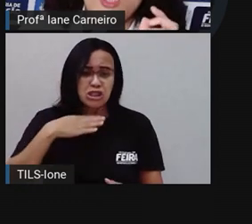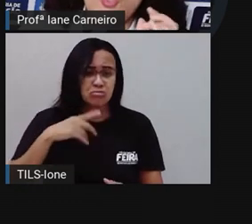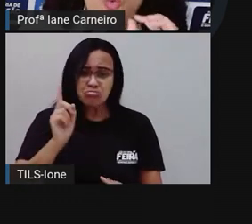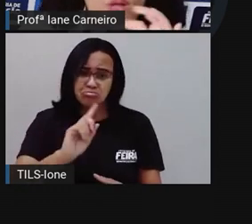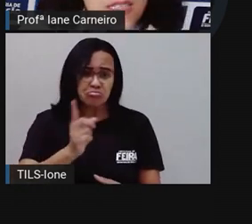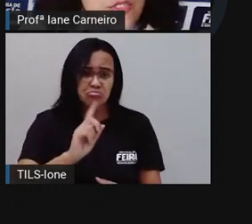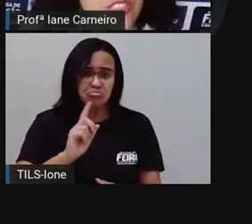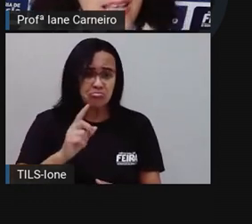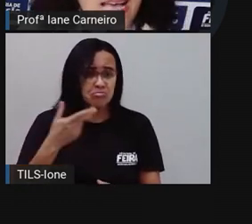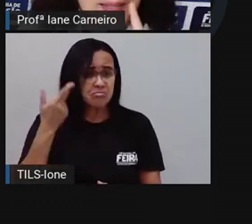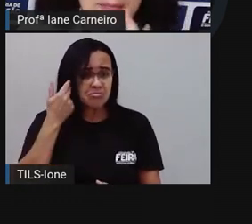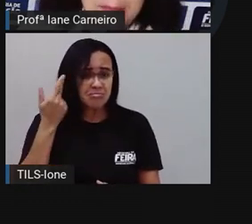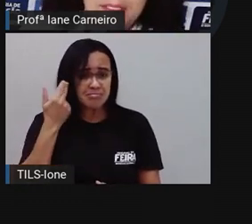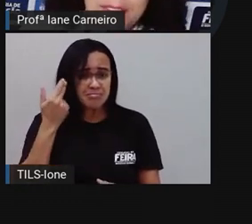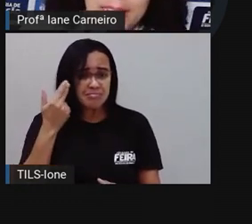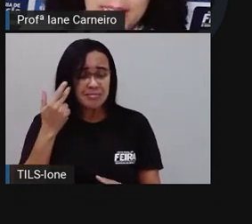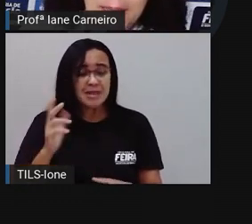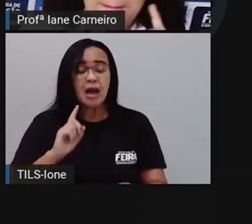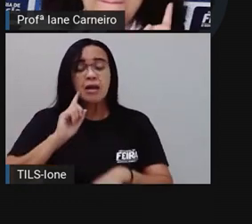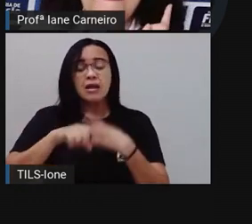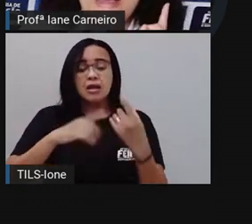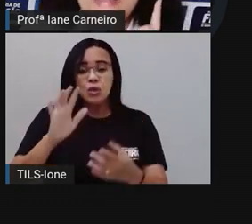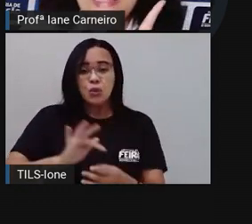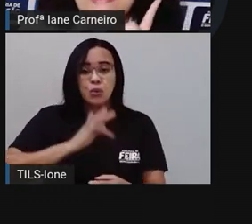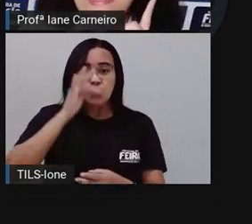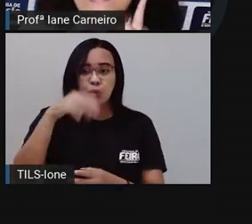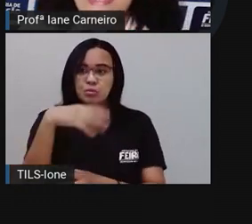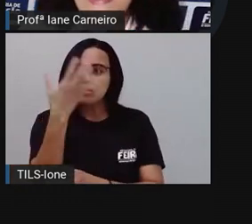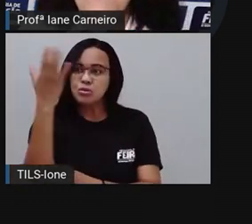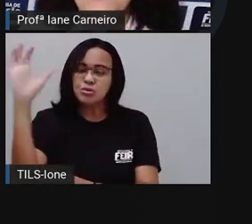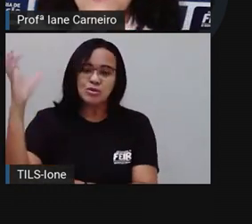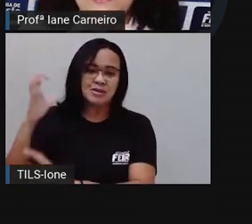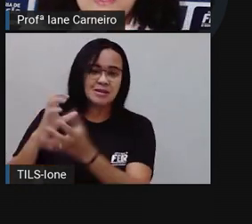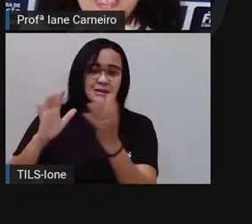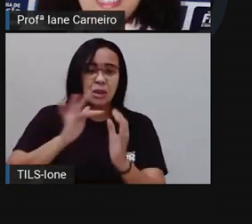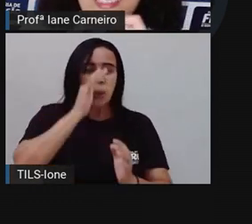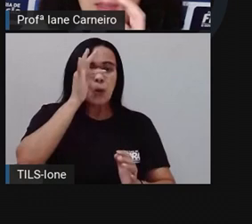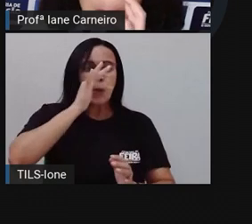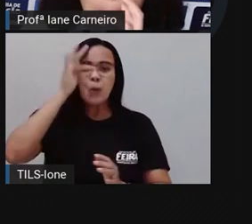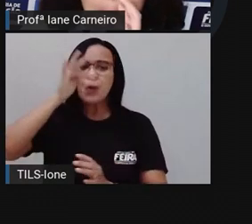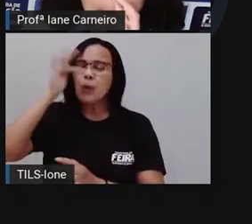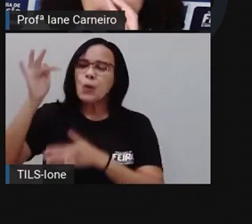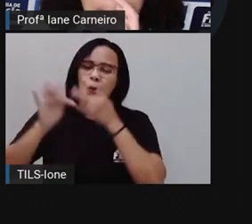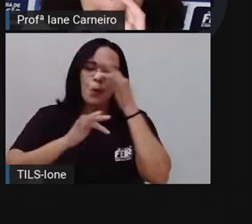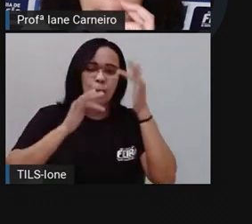Quando chegar a primavera, parece até que pintores.